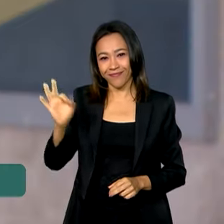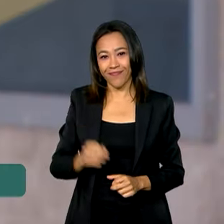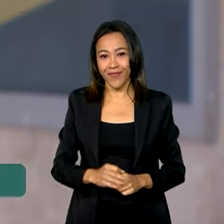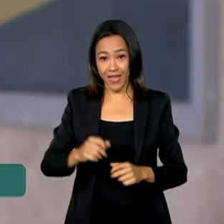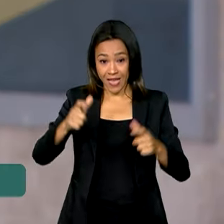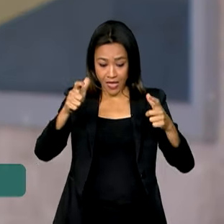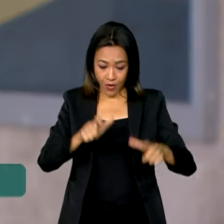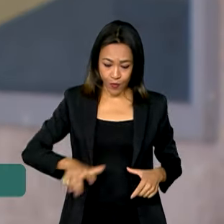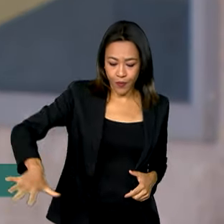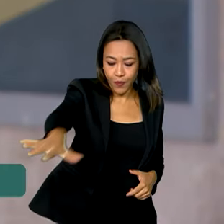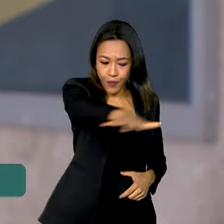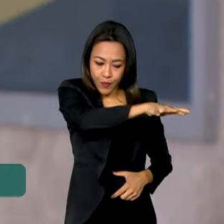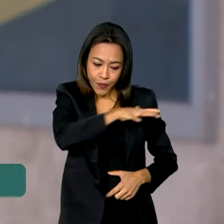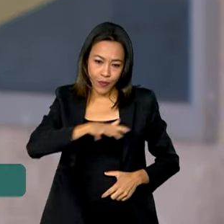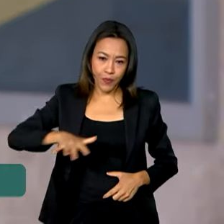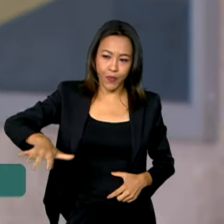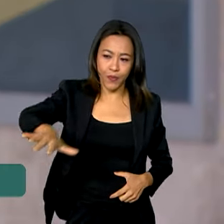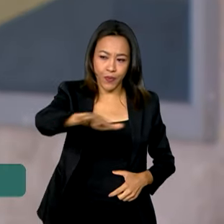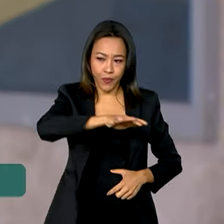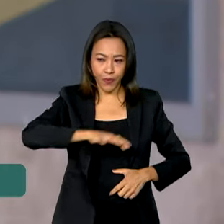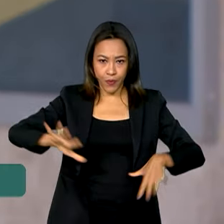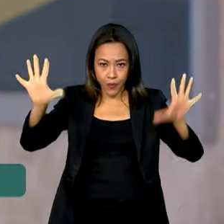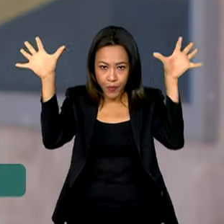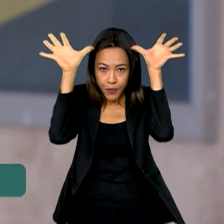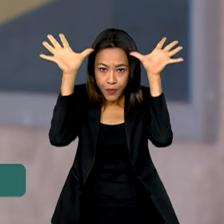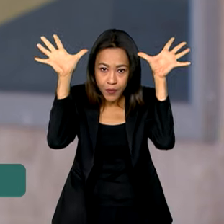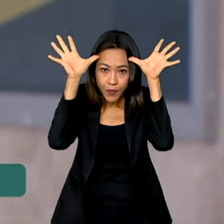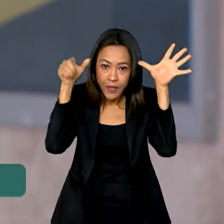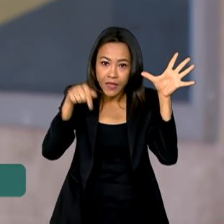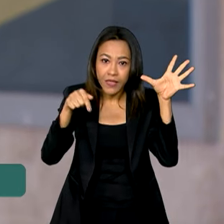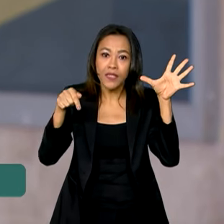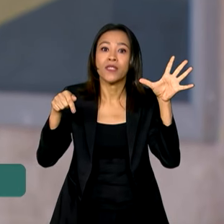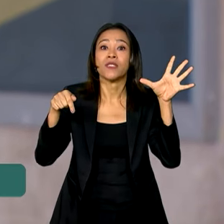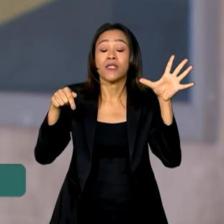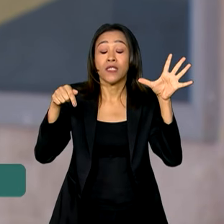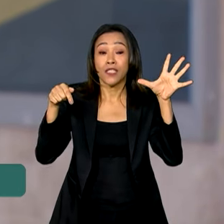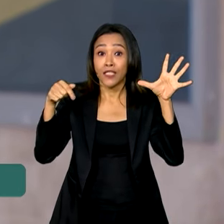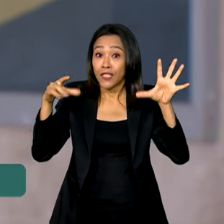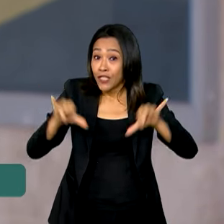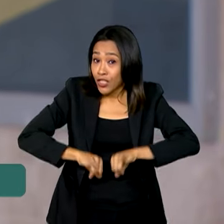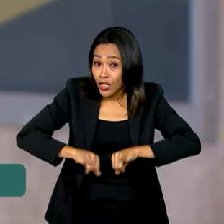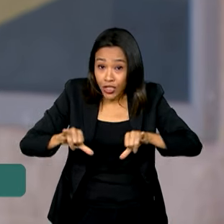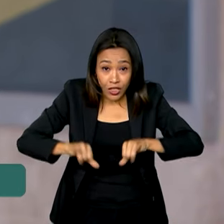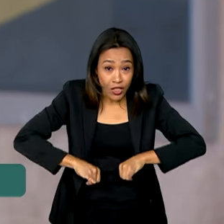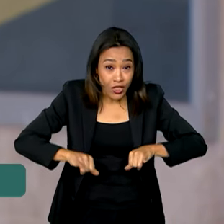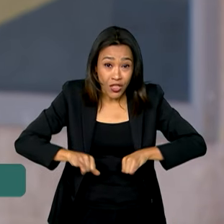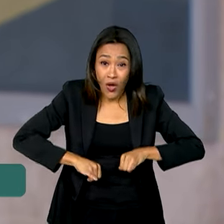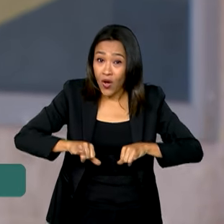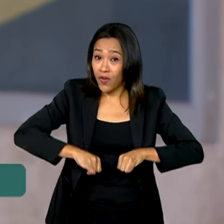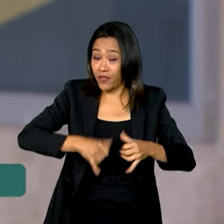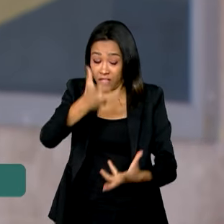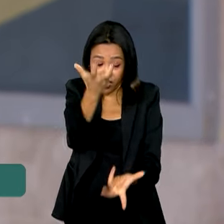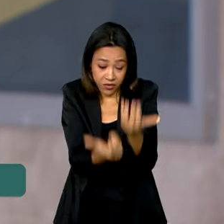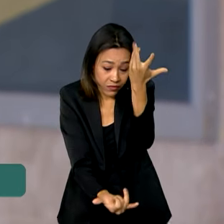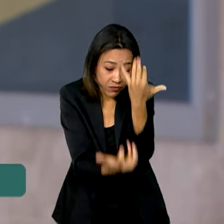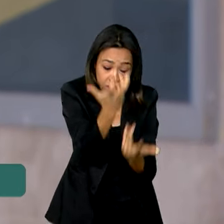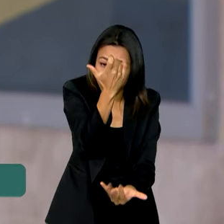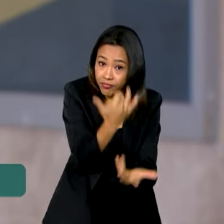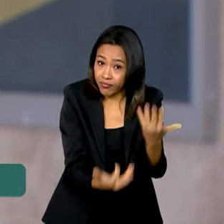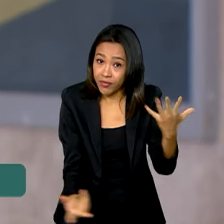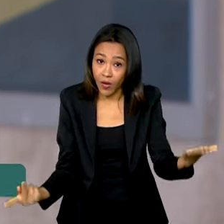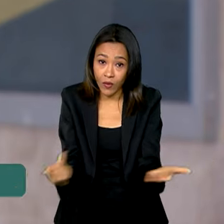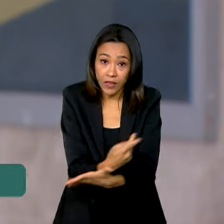Nacional da Chapada dos Veadeiros em Goiás sofre com o clima seco e com as queimadas. Agentes do Instituto Chico Mendes e